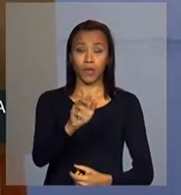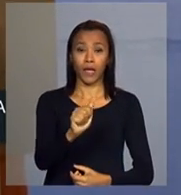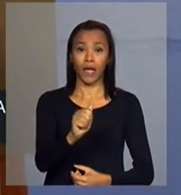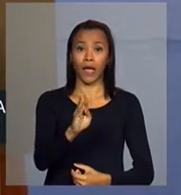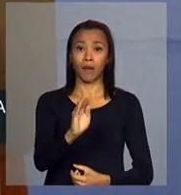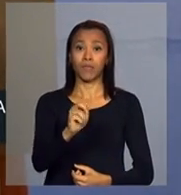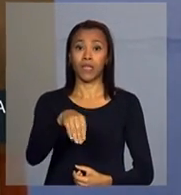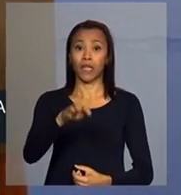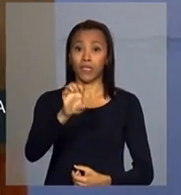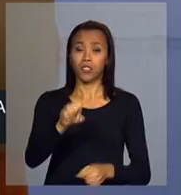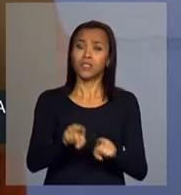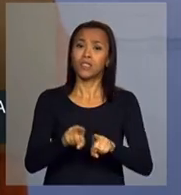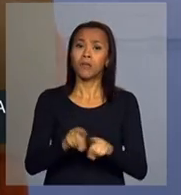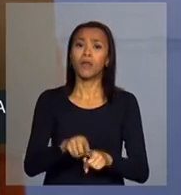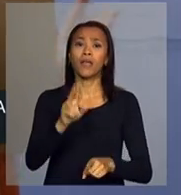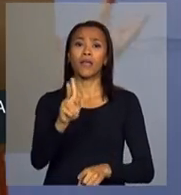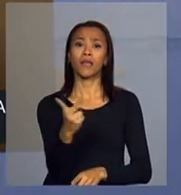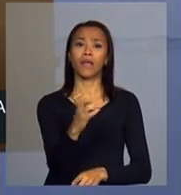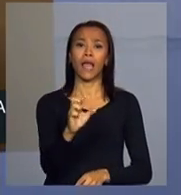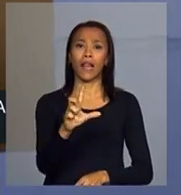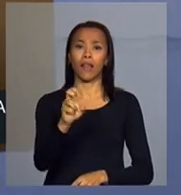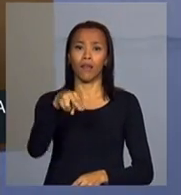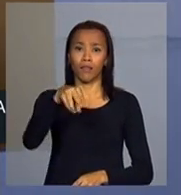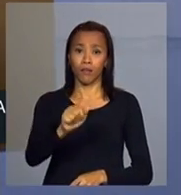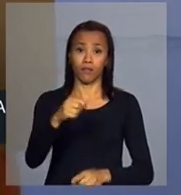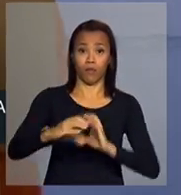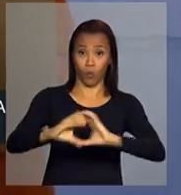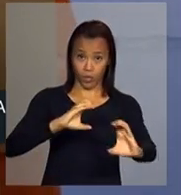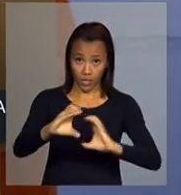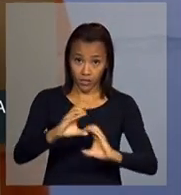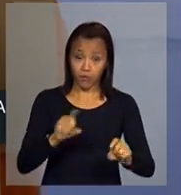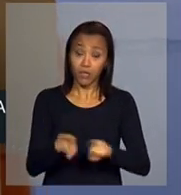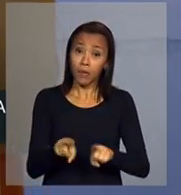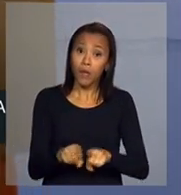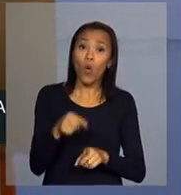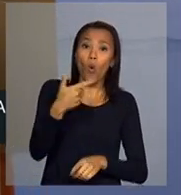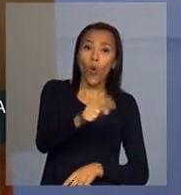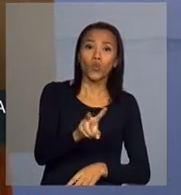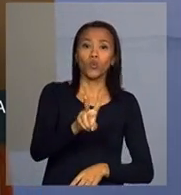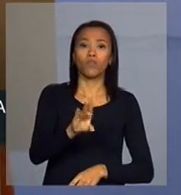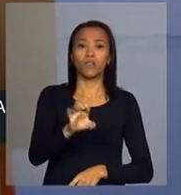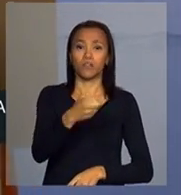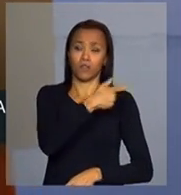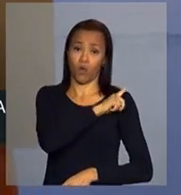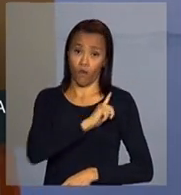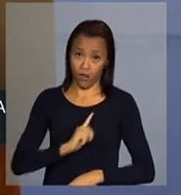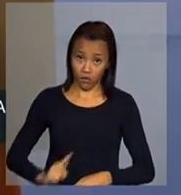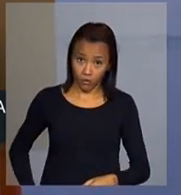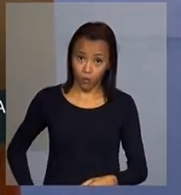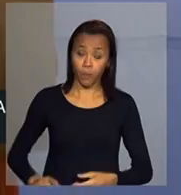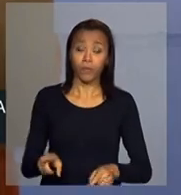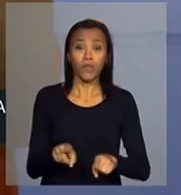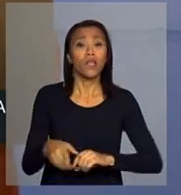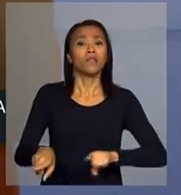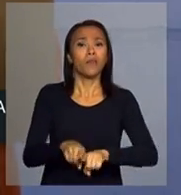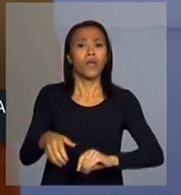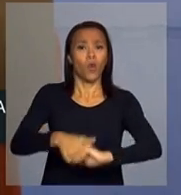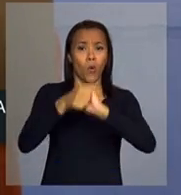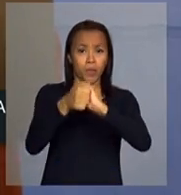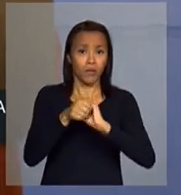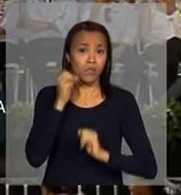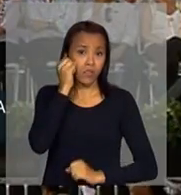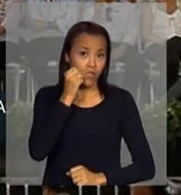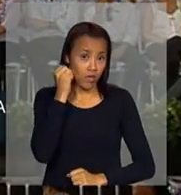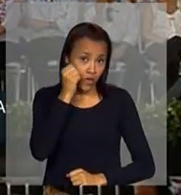da Comunicação. Cumprimentar o vice-governador, João Lira Neto. Cumprimentar os senadores,